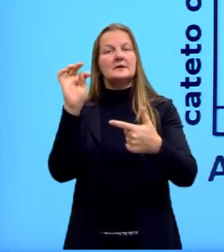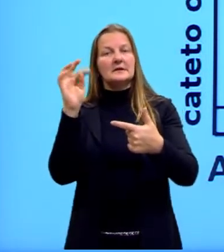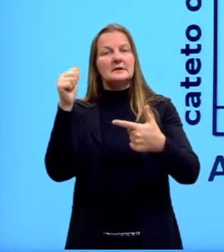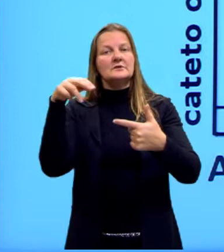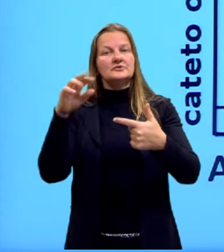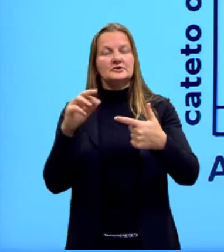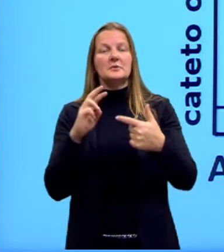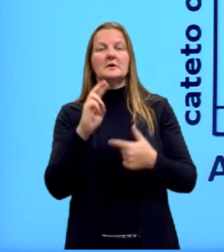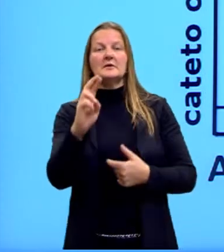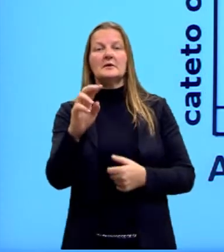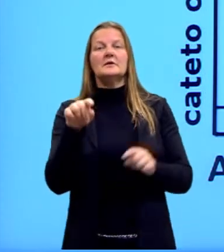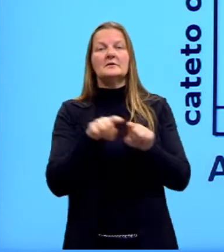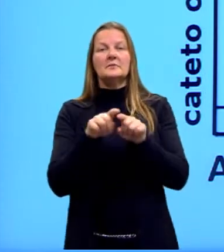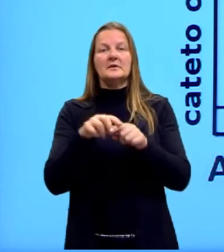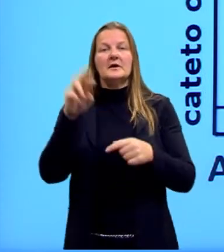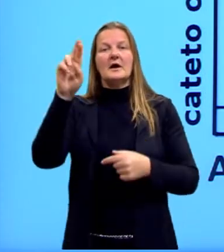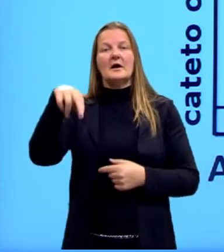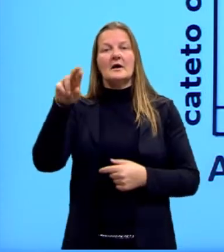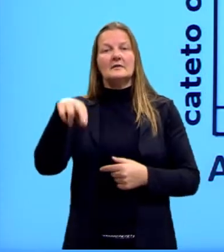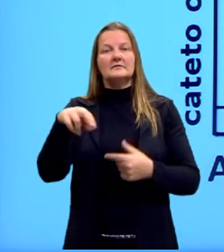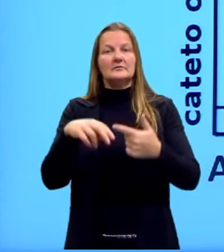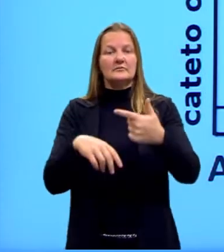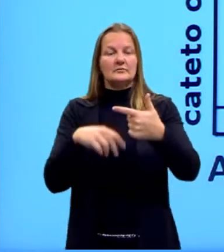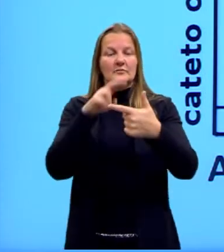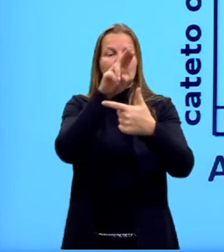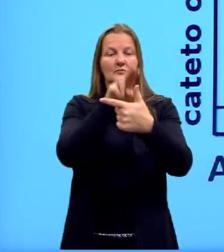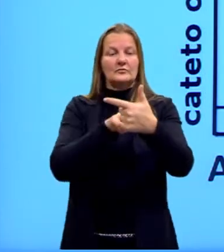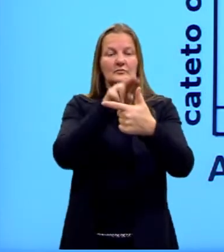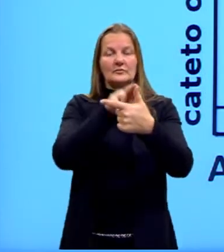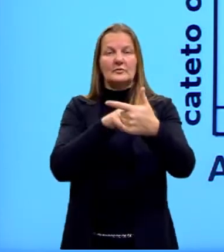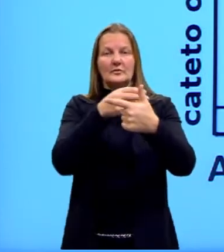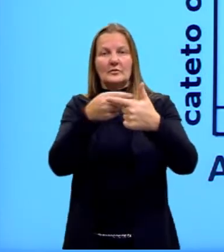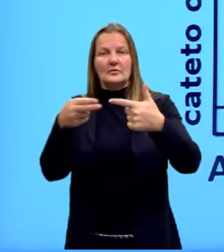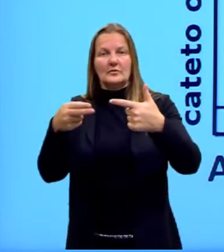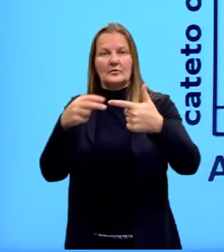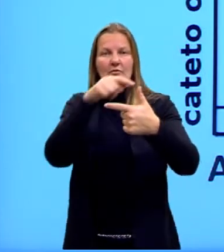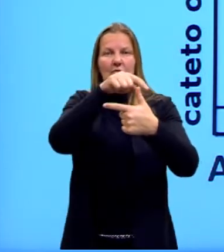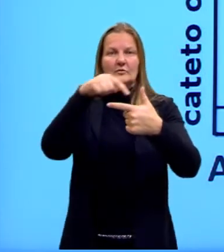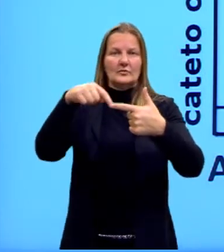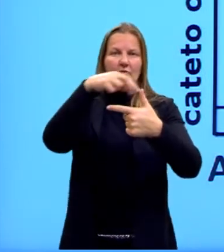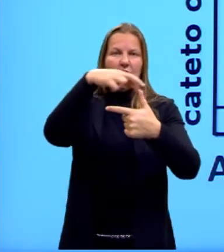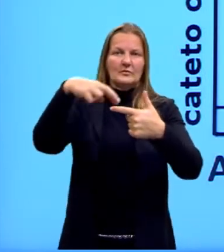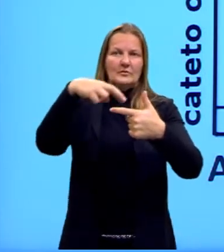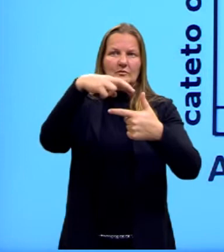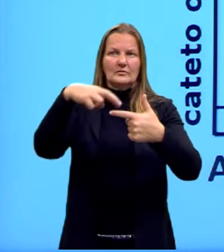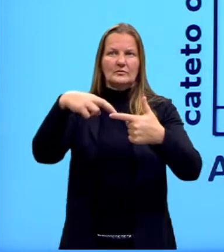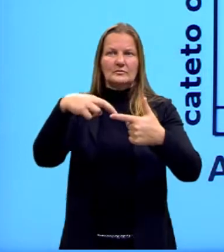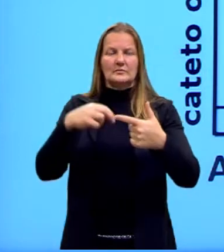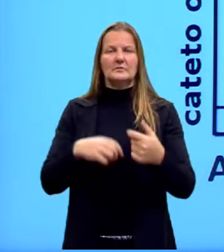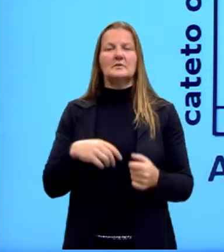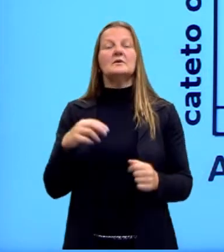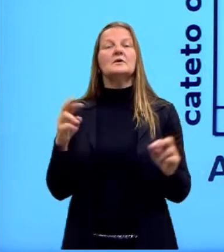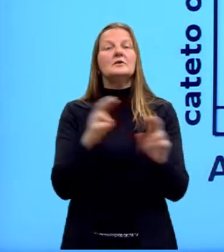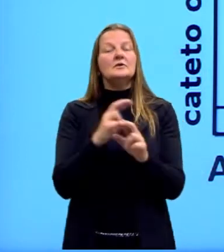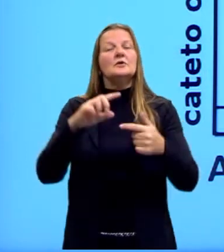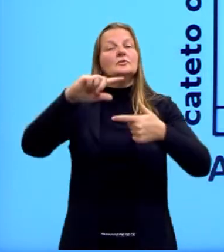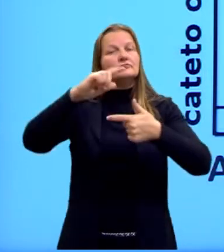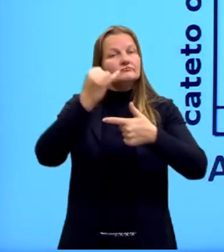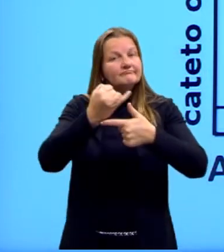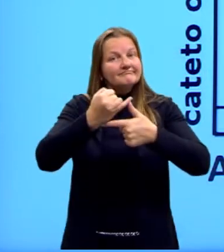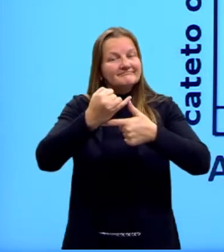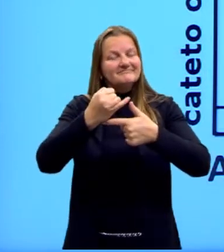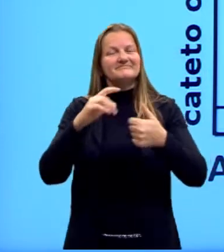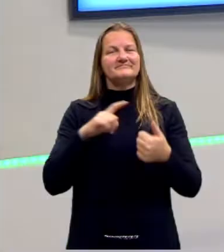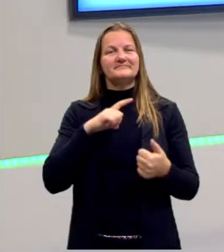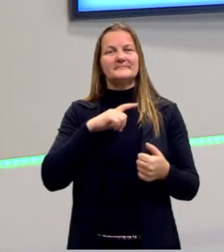representada como a razão do seno pelo cosseno. Então, essas são as razões trigonométricas, né?